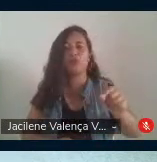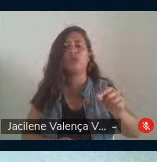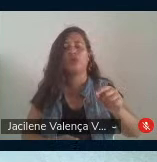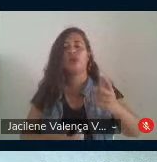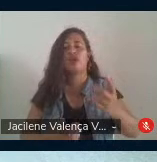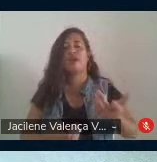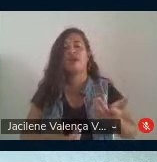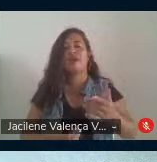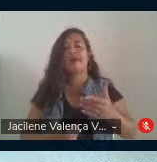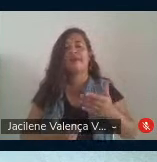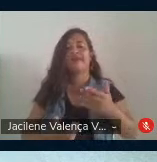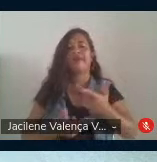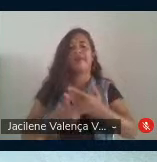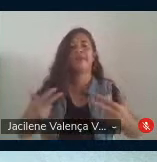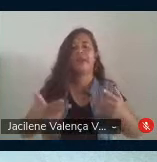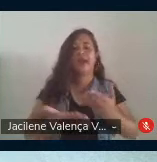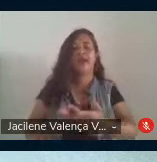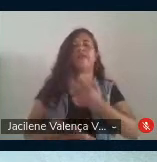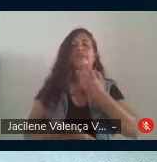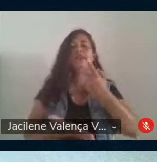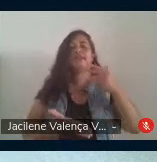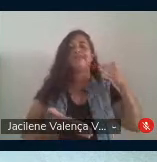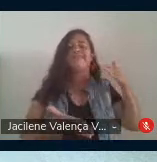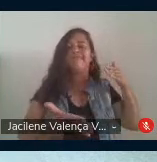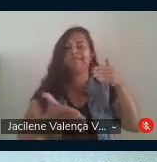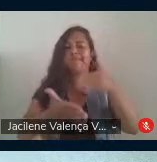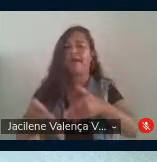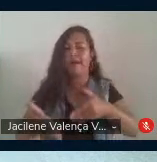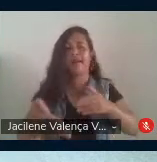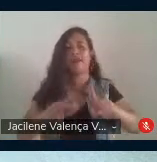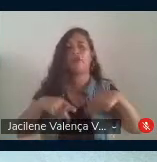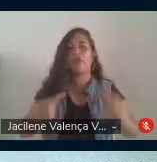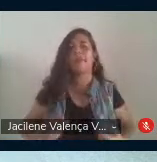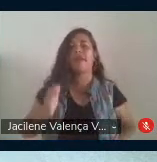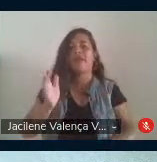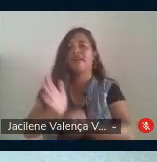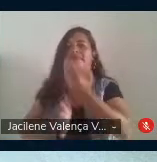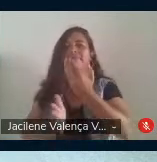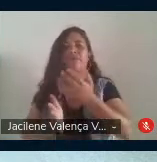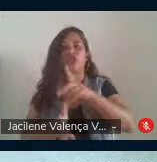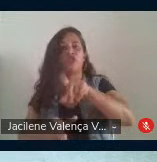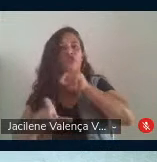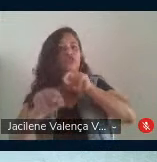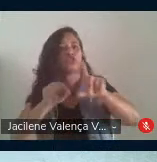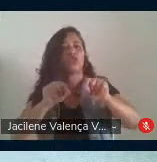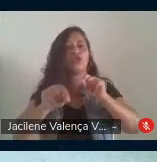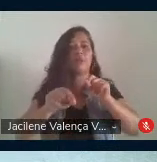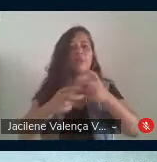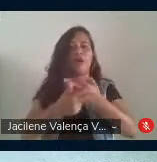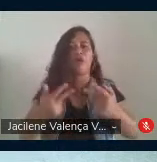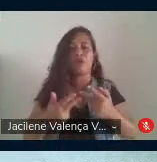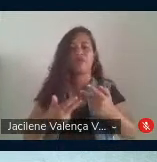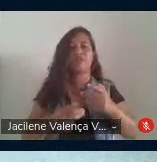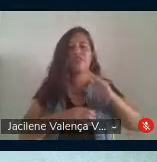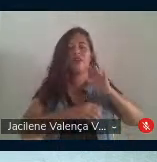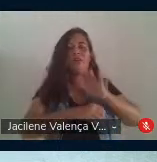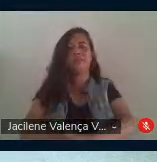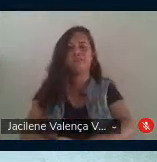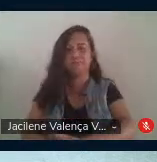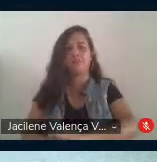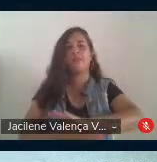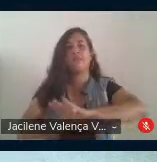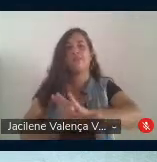limite em que os seres humanos criam alternativas para situações opressoras e para seu